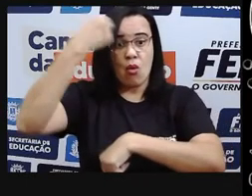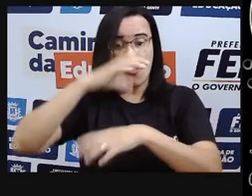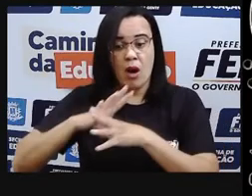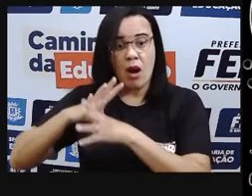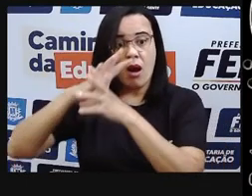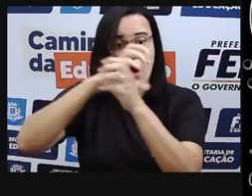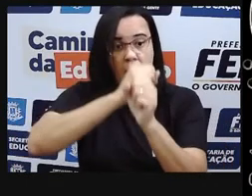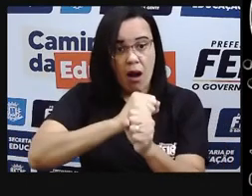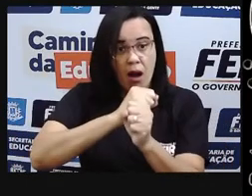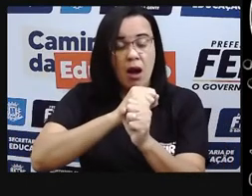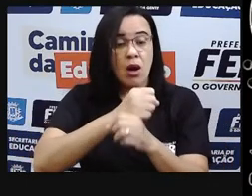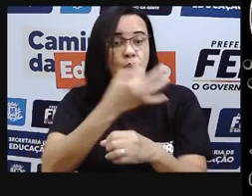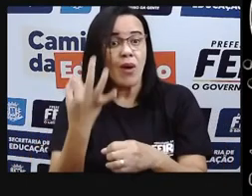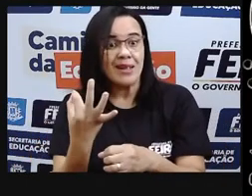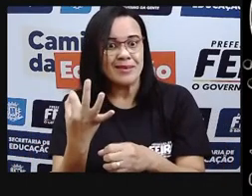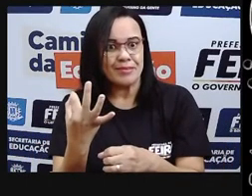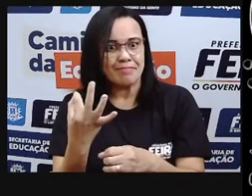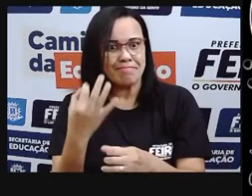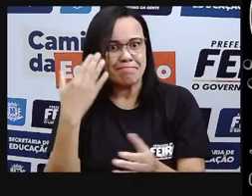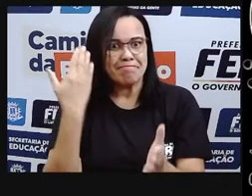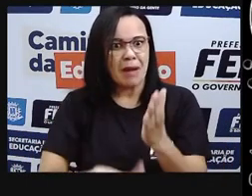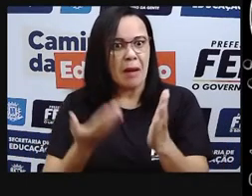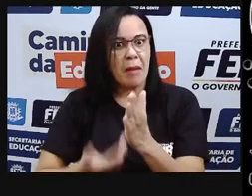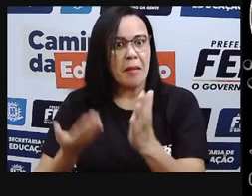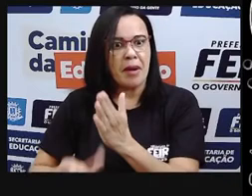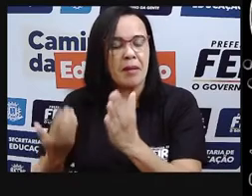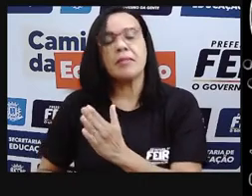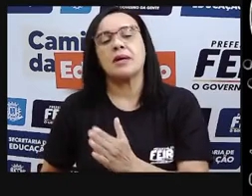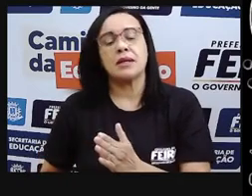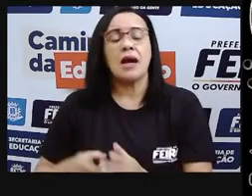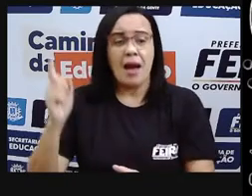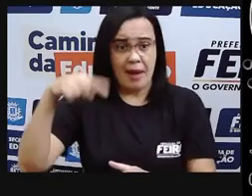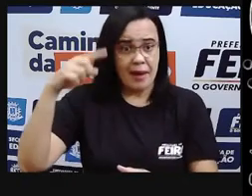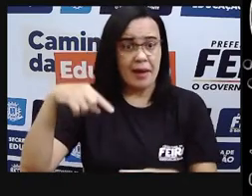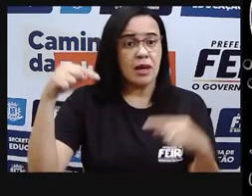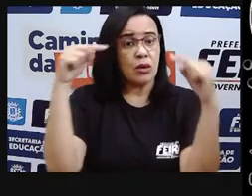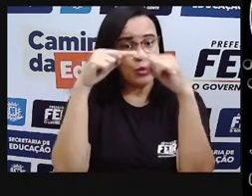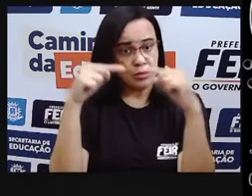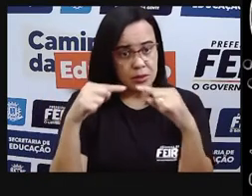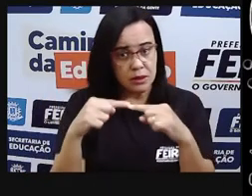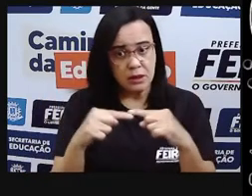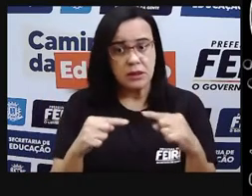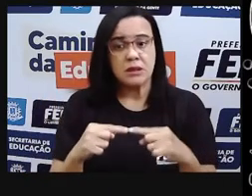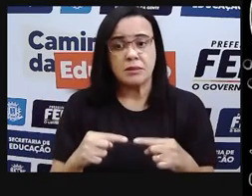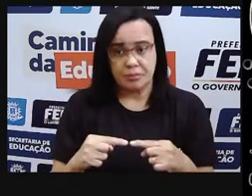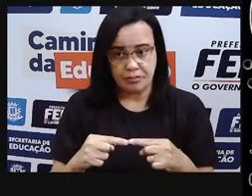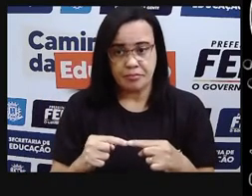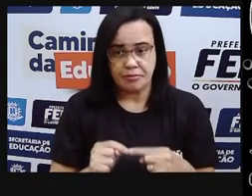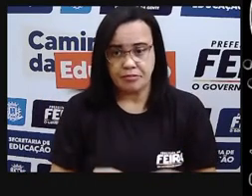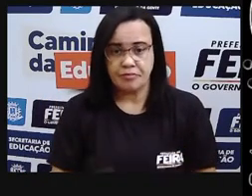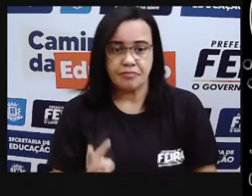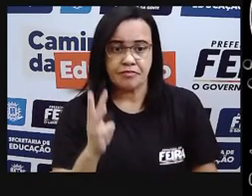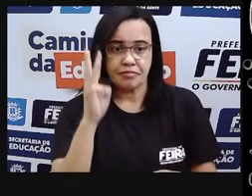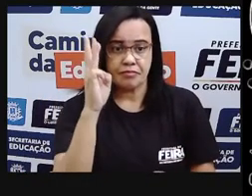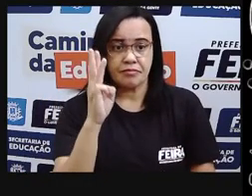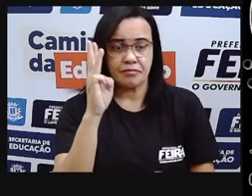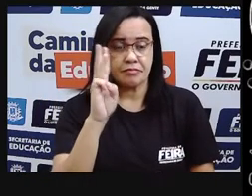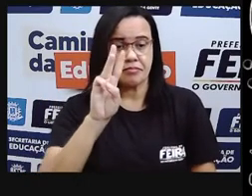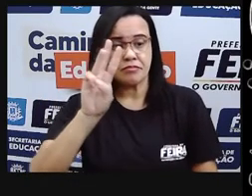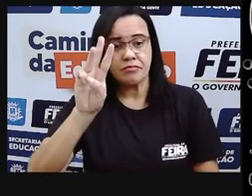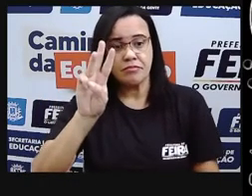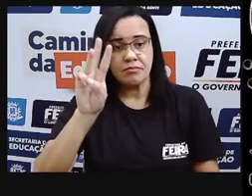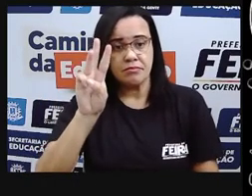kilowatts consumidos. Pronto? Você não está falando aí? Vamos para a prática? Vamos para a prática. Então, eu trago esse exemplo aqui.